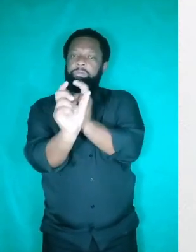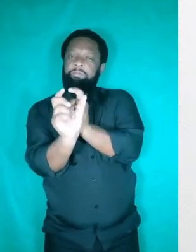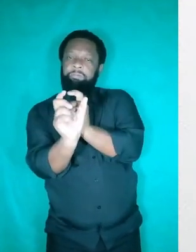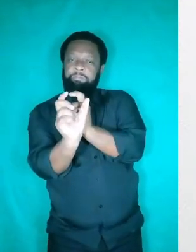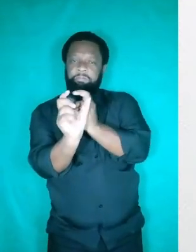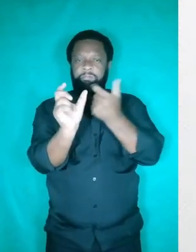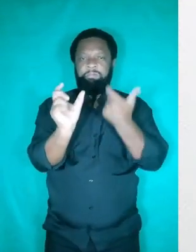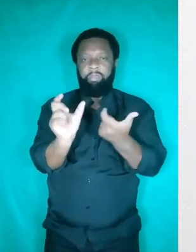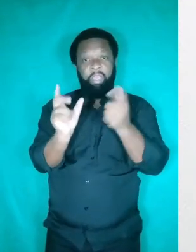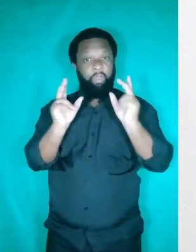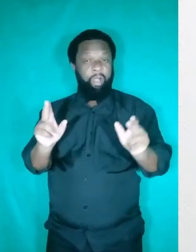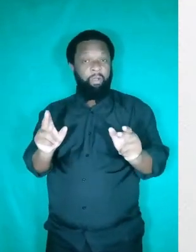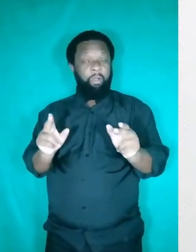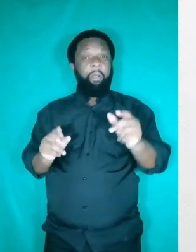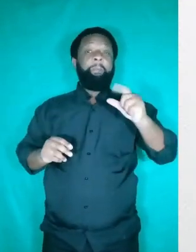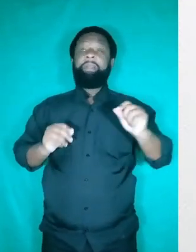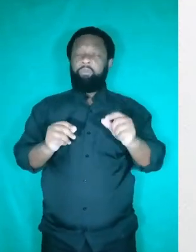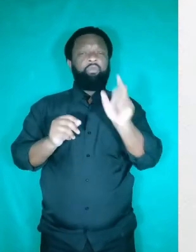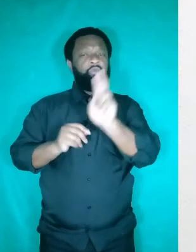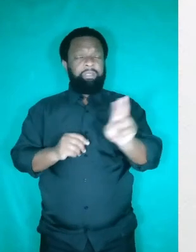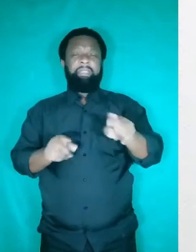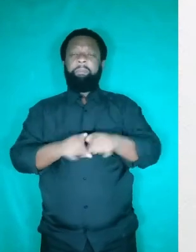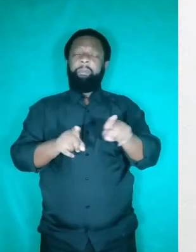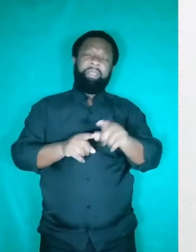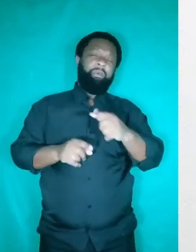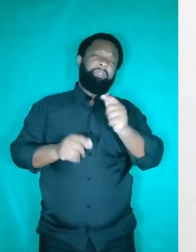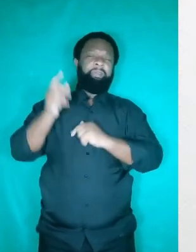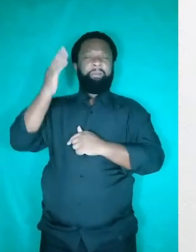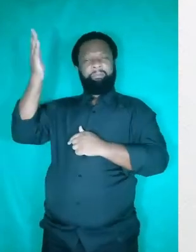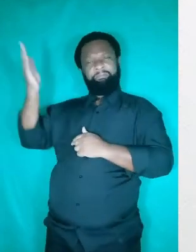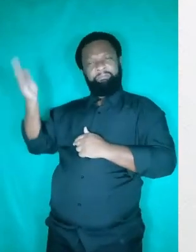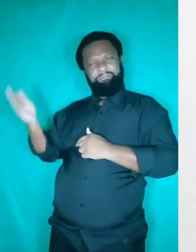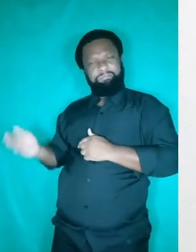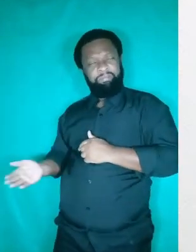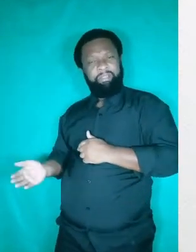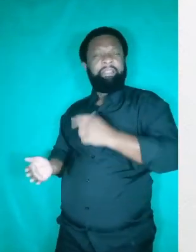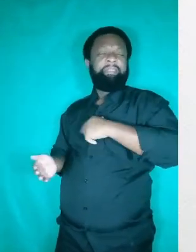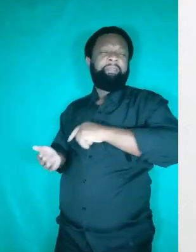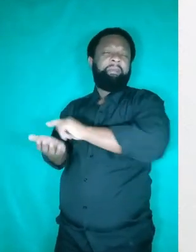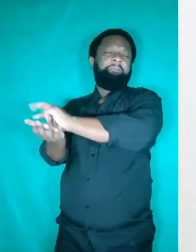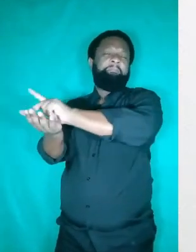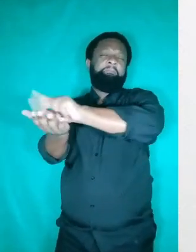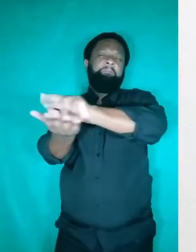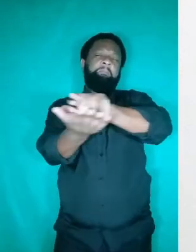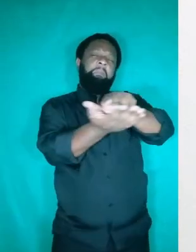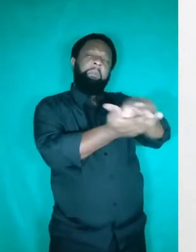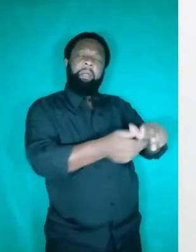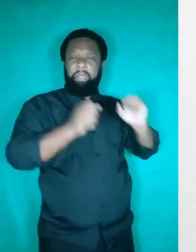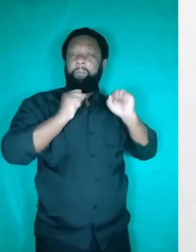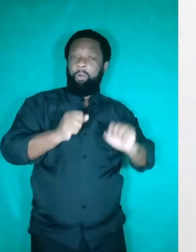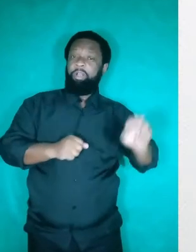sinônimos, mas também amplie, podendo usar hiperônimos, hipônimos, definições, epítetos,